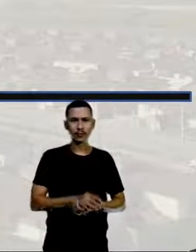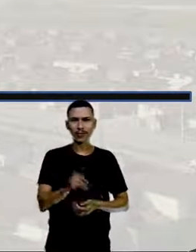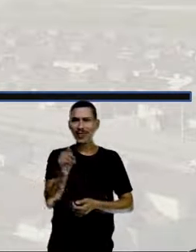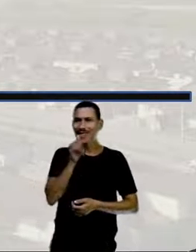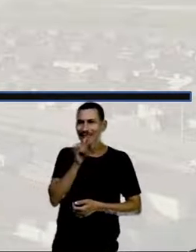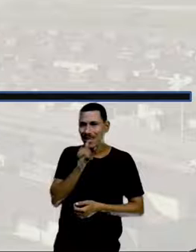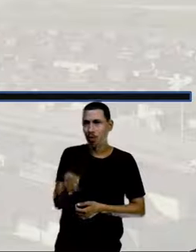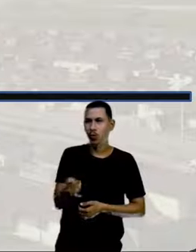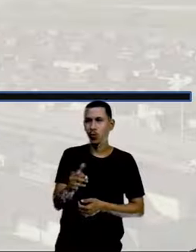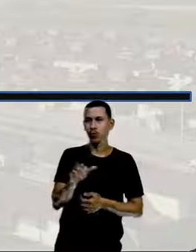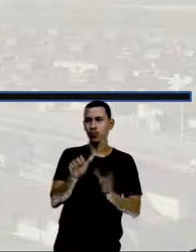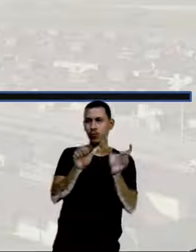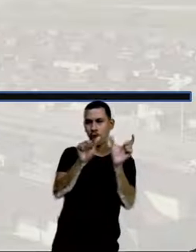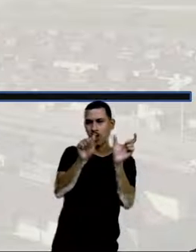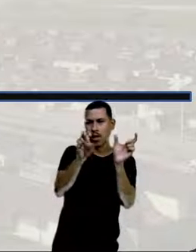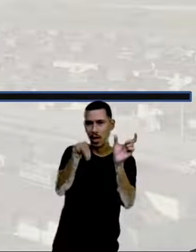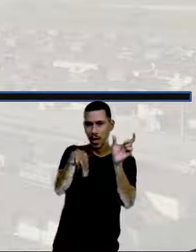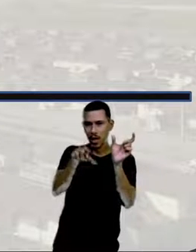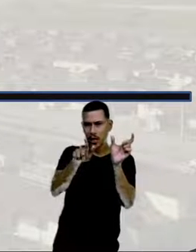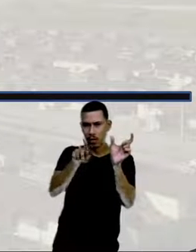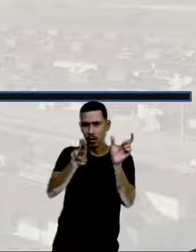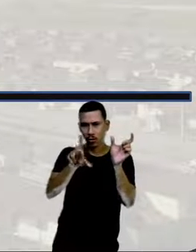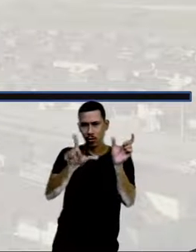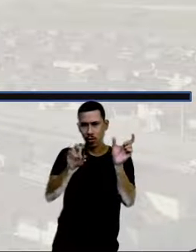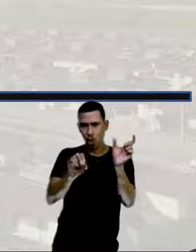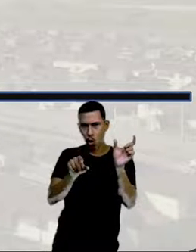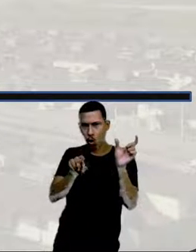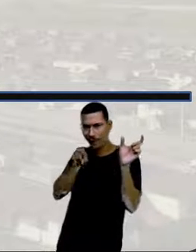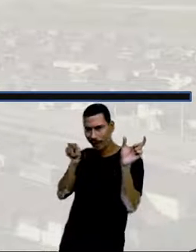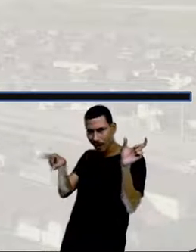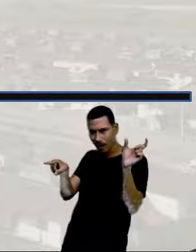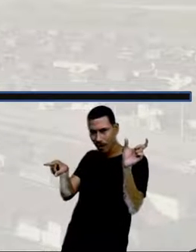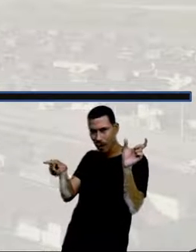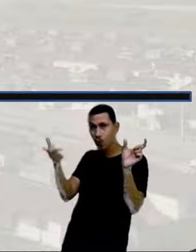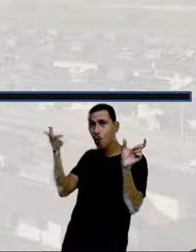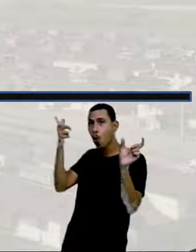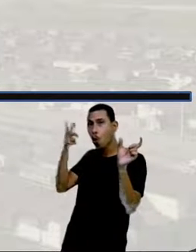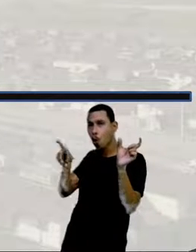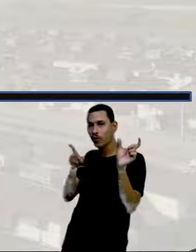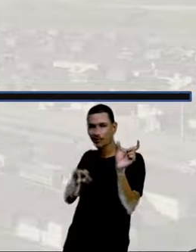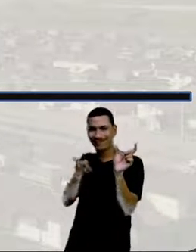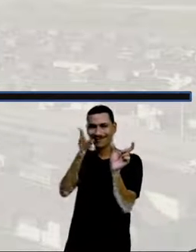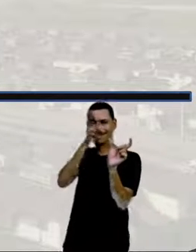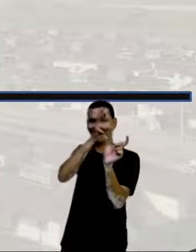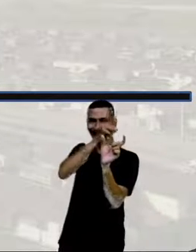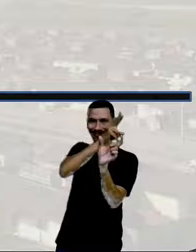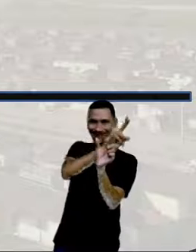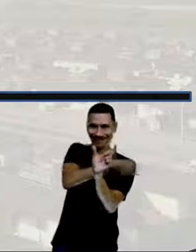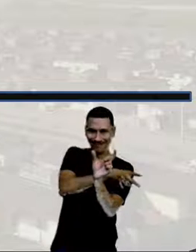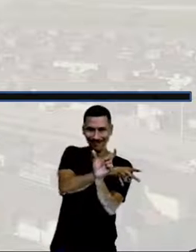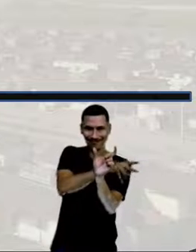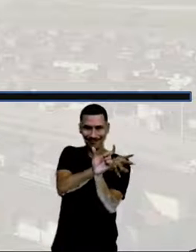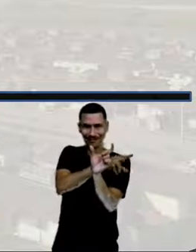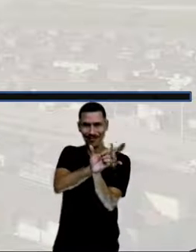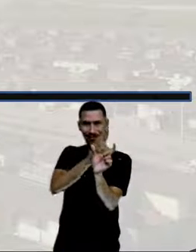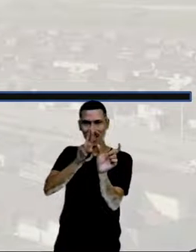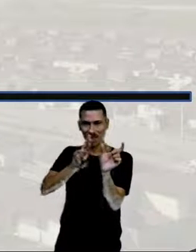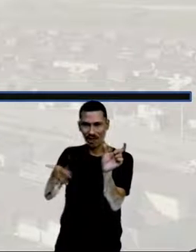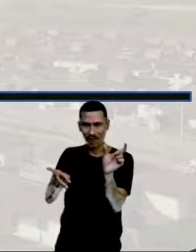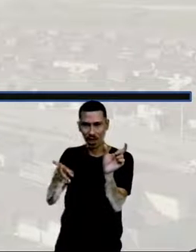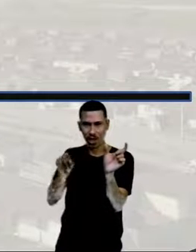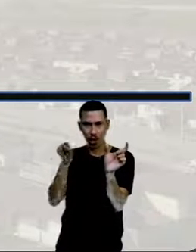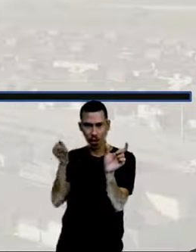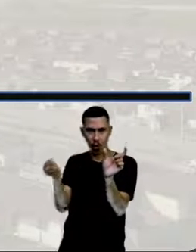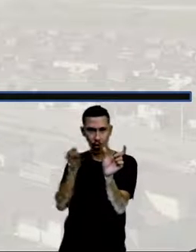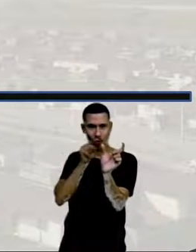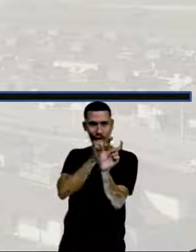um está de um lado, diferente dos colaterais que estão do mesmo lado, se um ângulo está de um lado, o outro ângulo vai